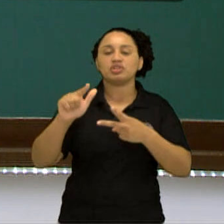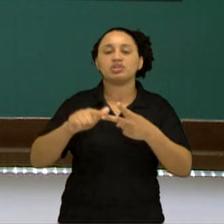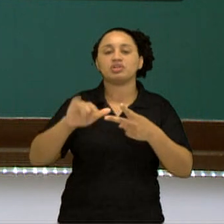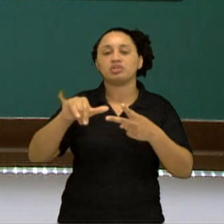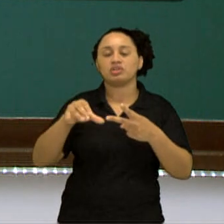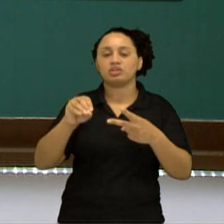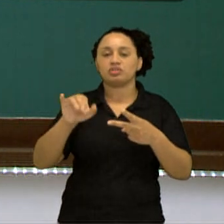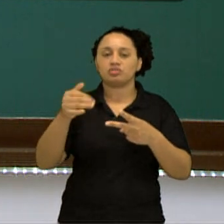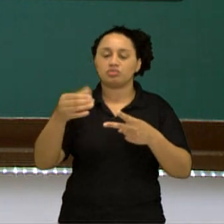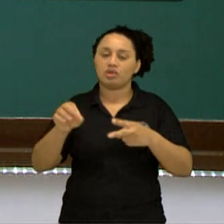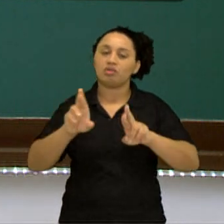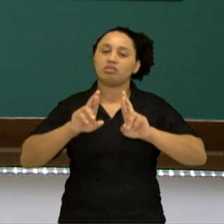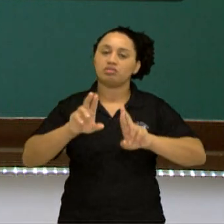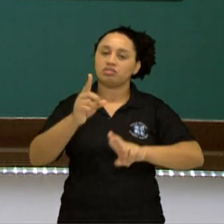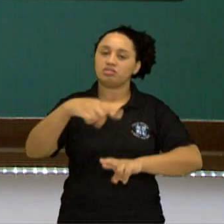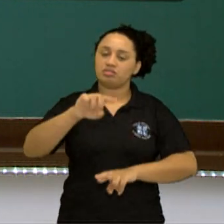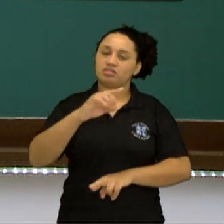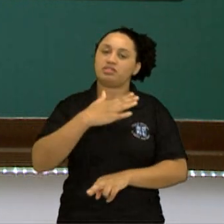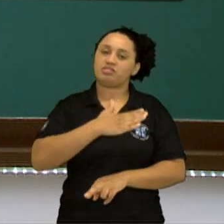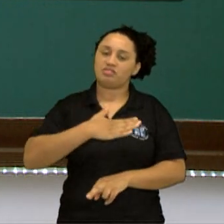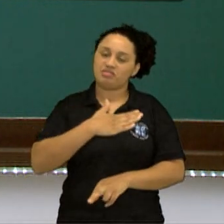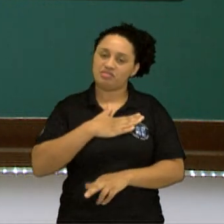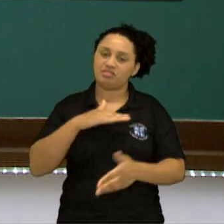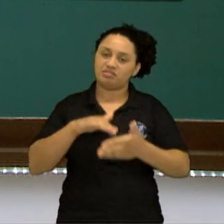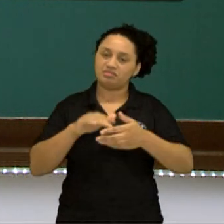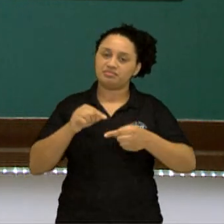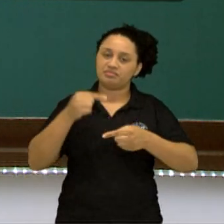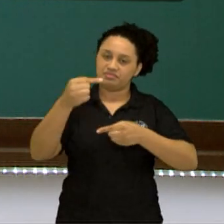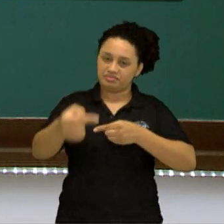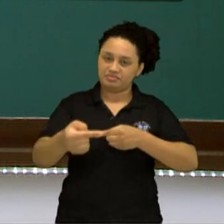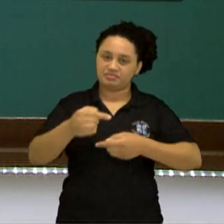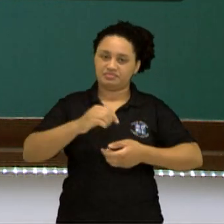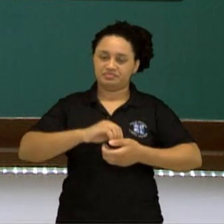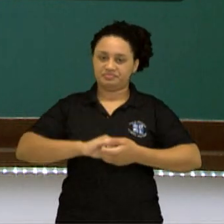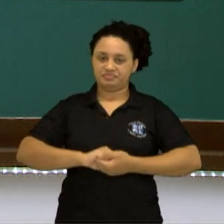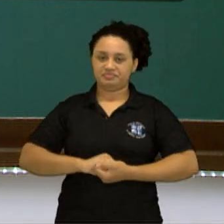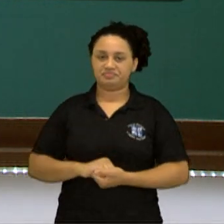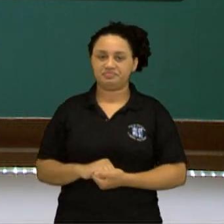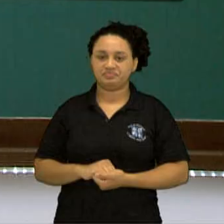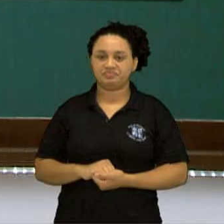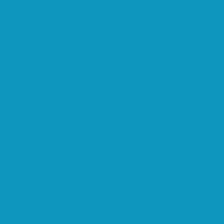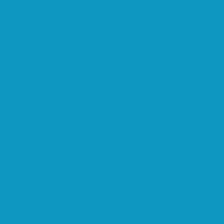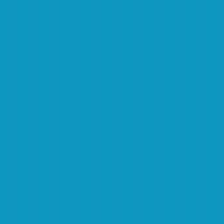João Donato. Espero que você tenha gostado e até o próximo vídeo.